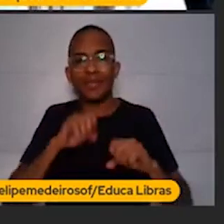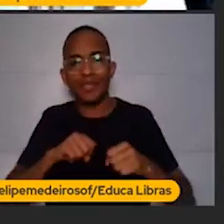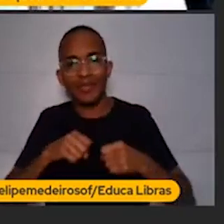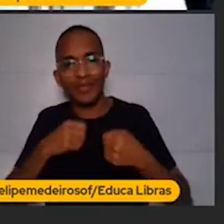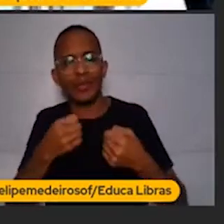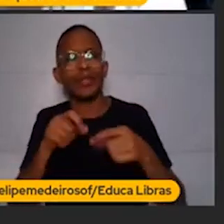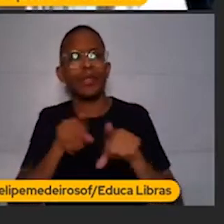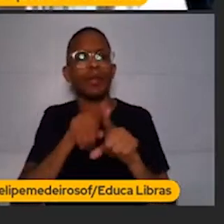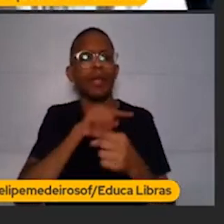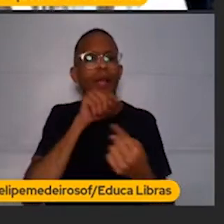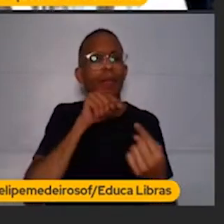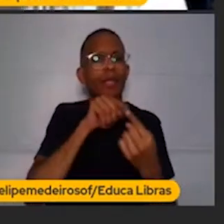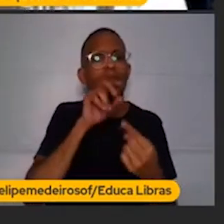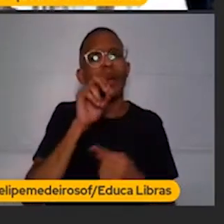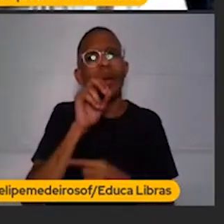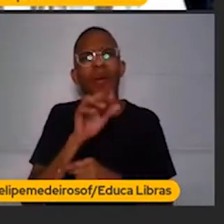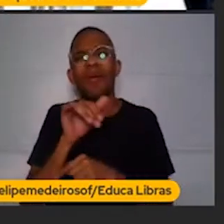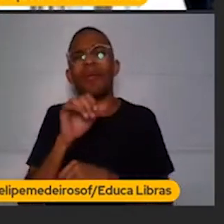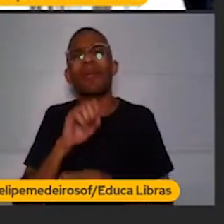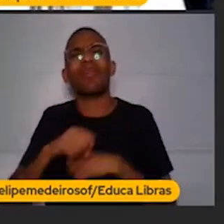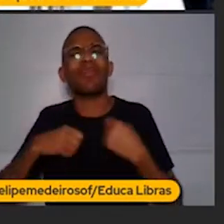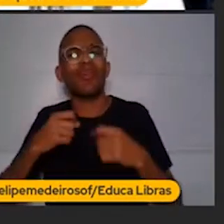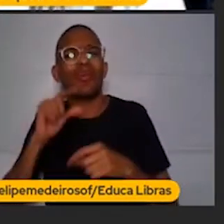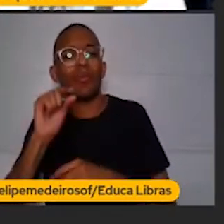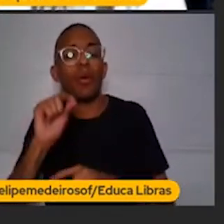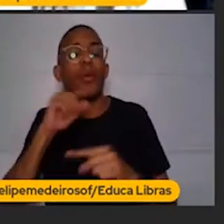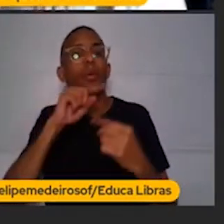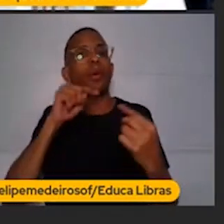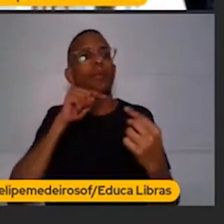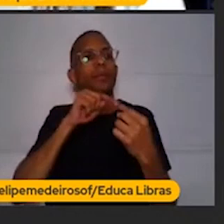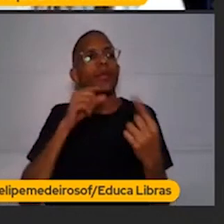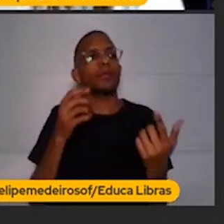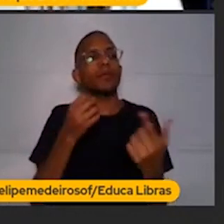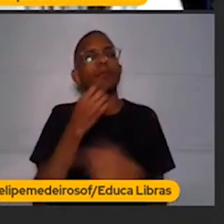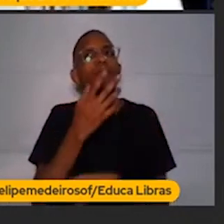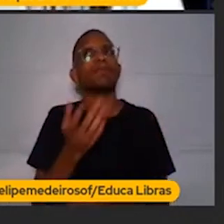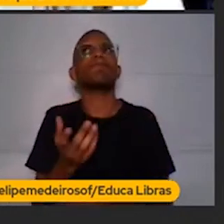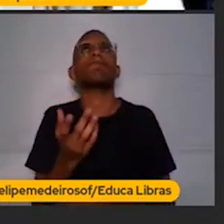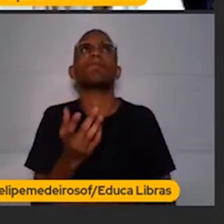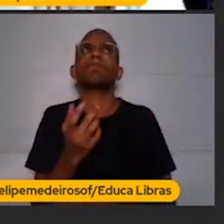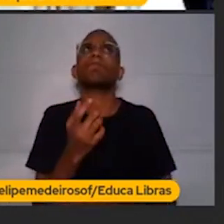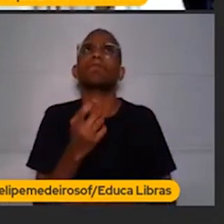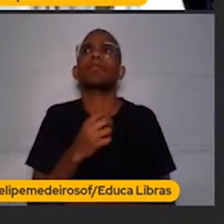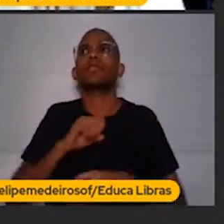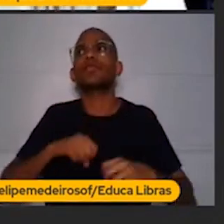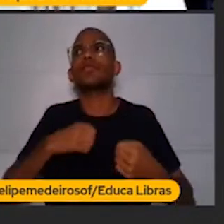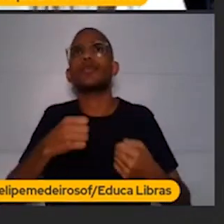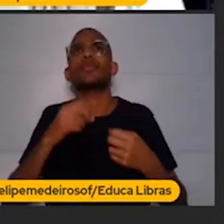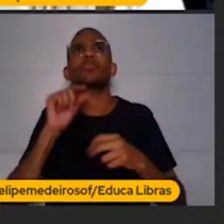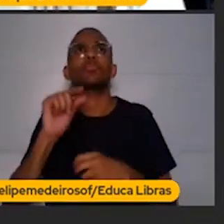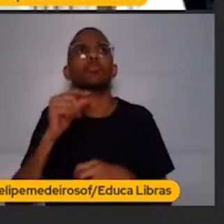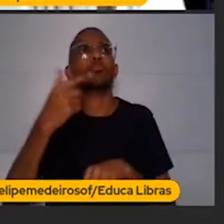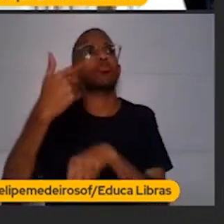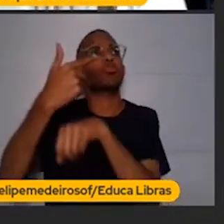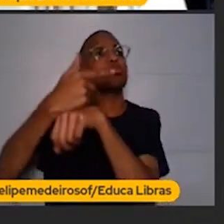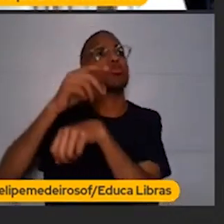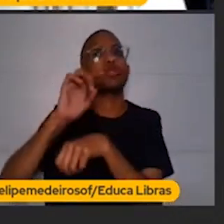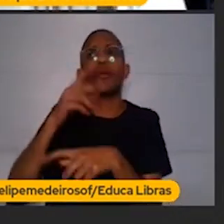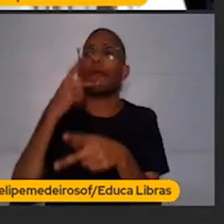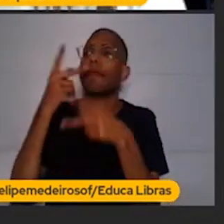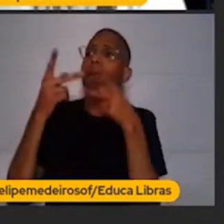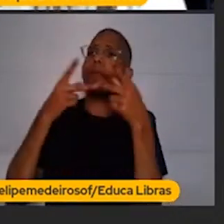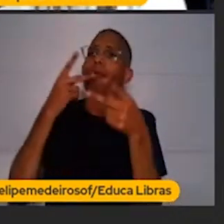impacto? Ou é baixo esforço e alto impacto? Aí você fala, ah, eu acho que é baixo esforço porque eu vou ligar a câmera e começar a falar,